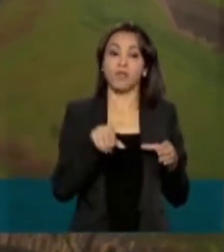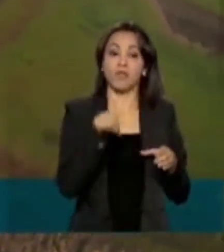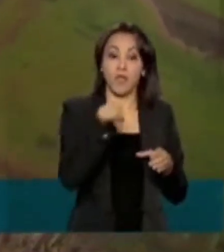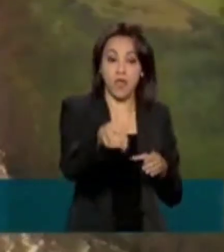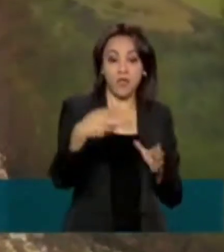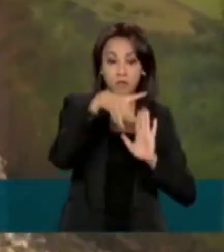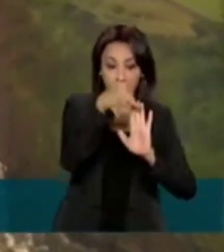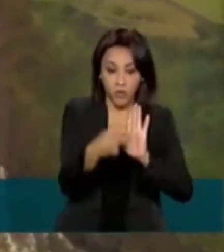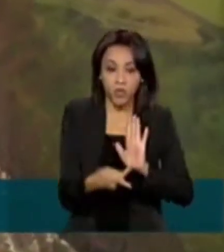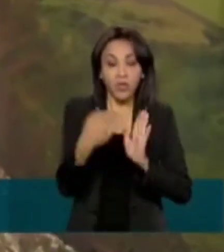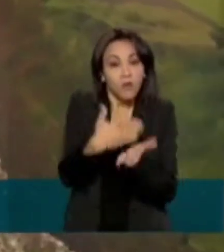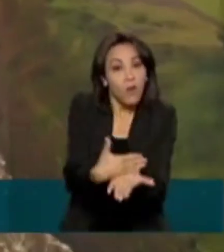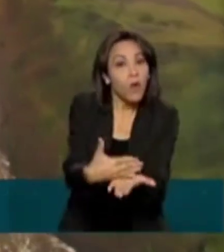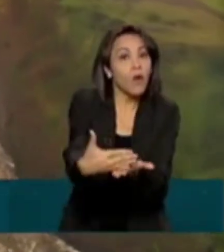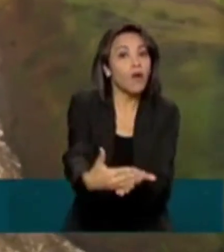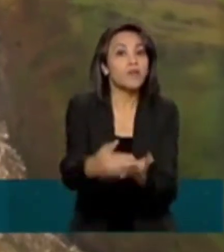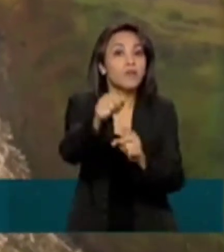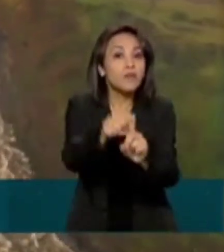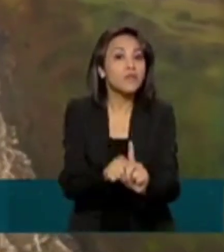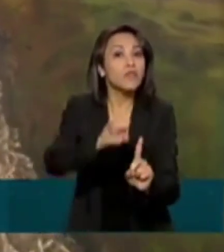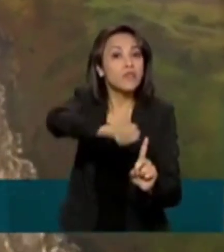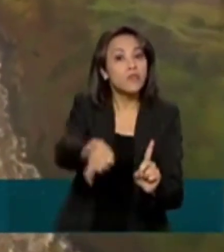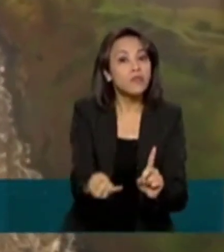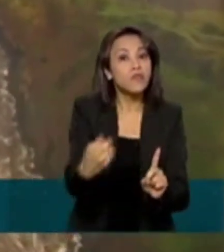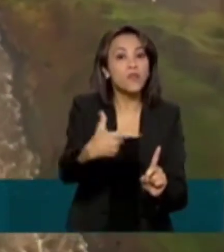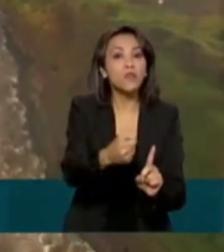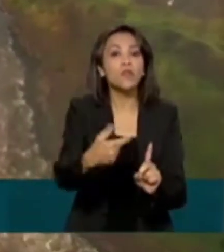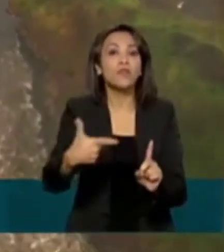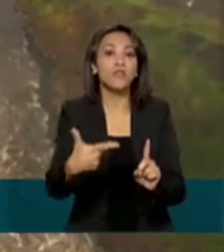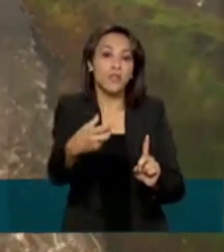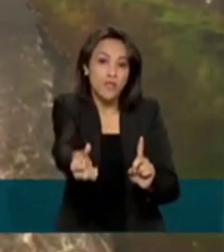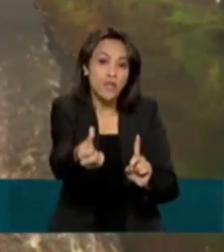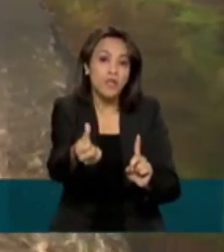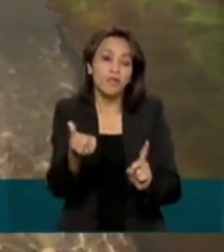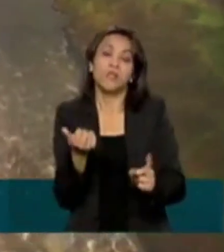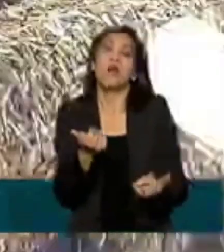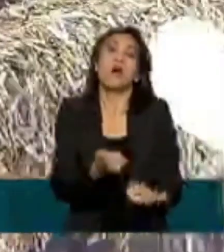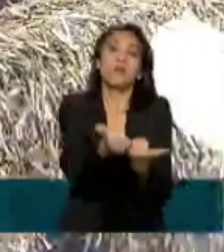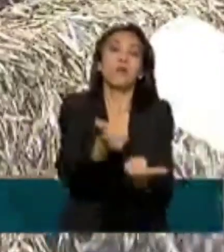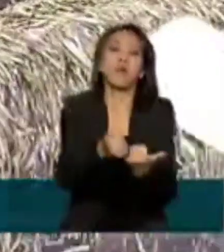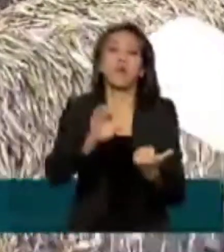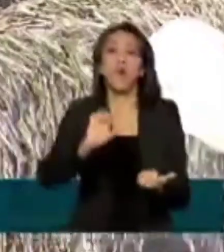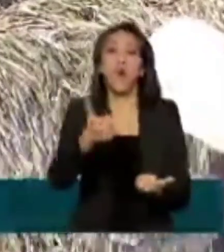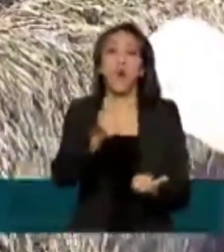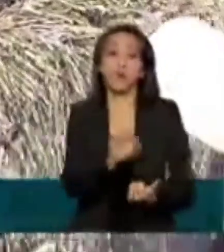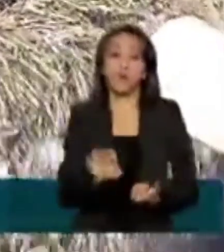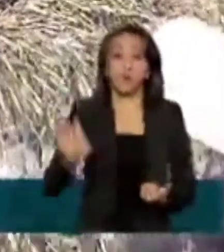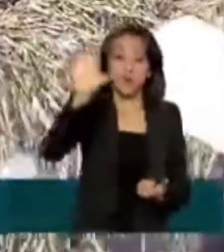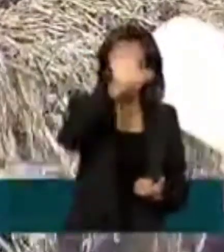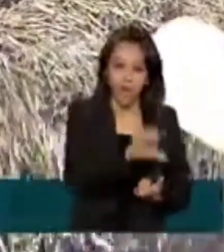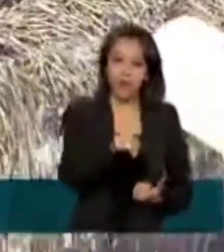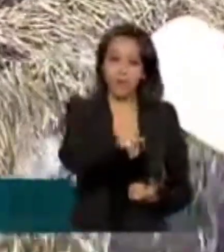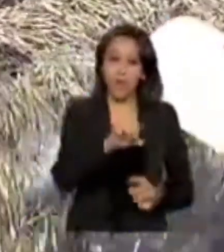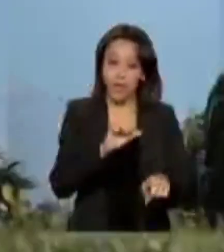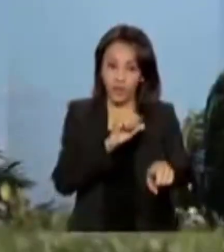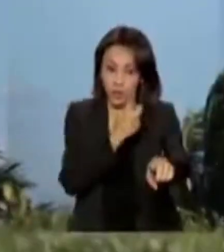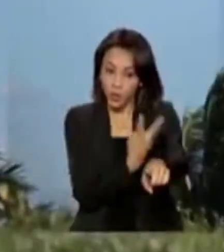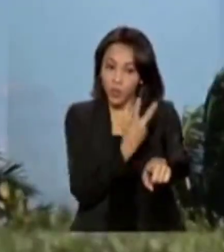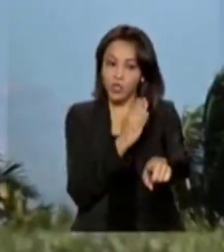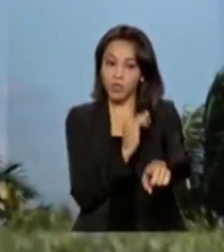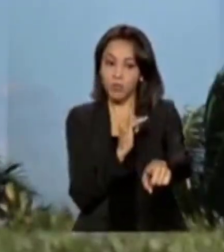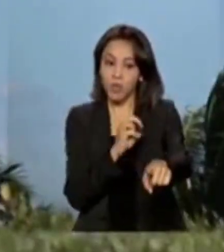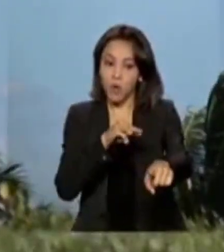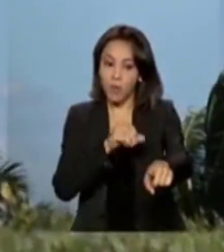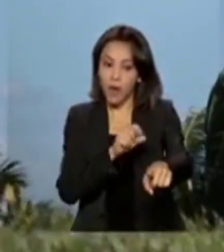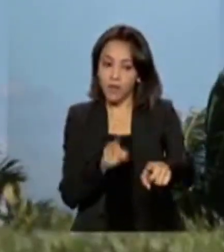em operação em janeiro de 2026, atendendo 11 estados. São dois empreendimentos de biomassa, quatro